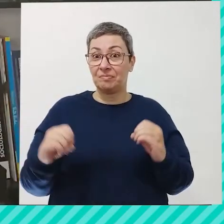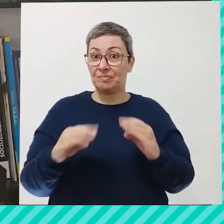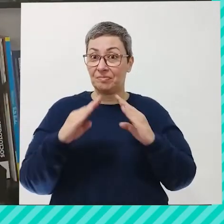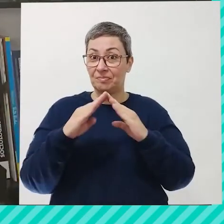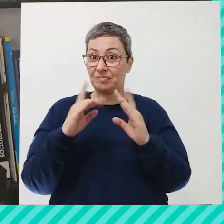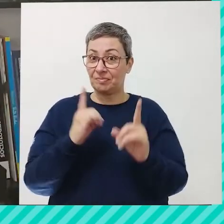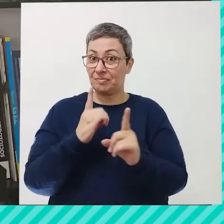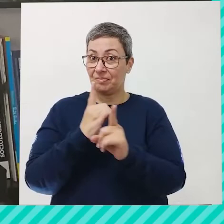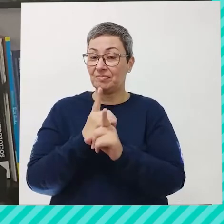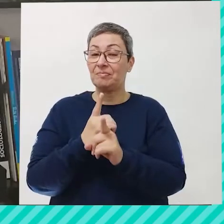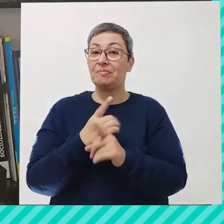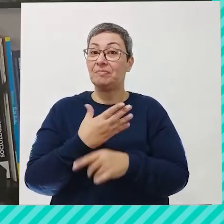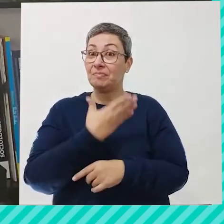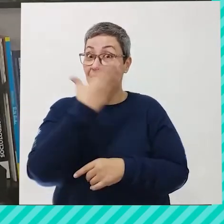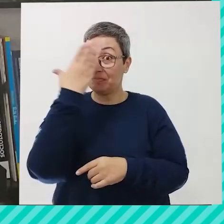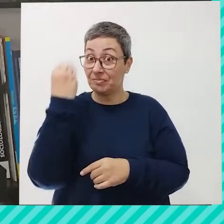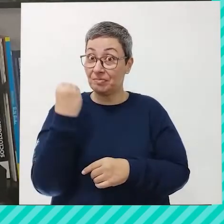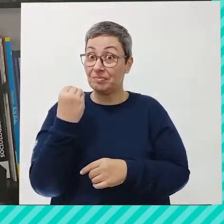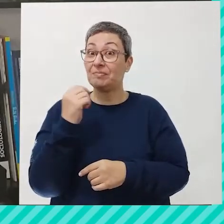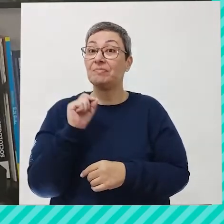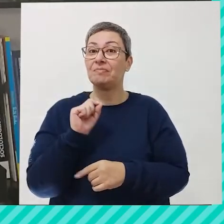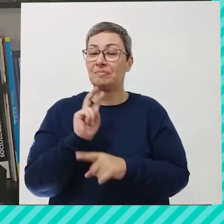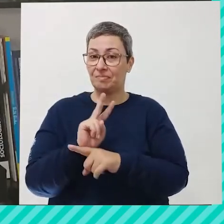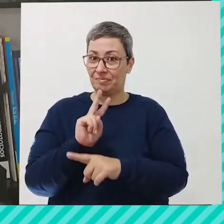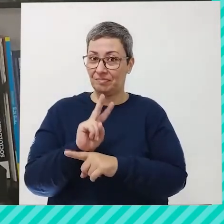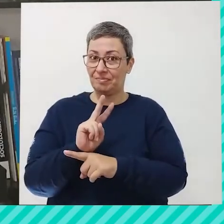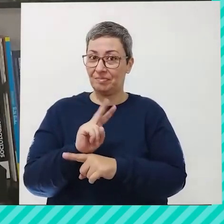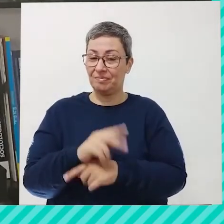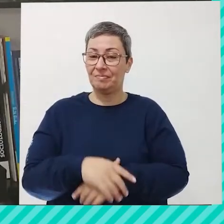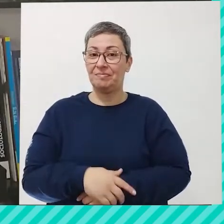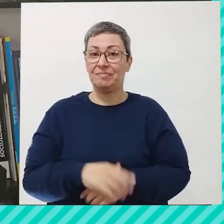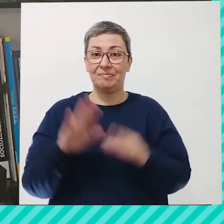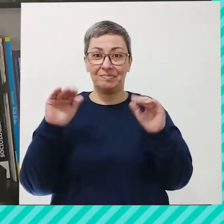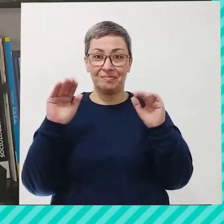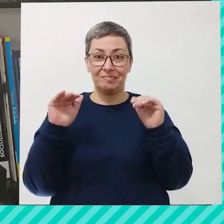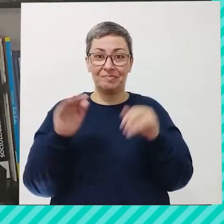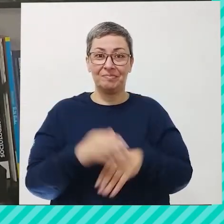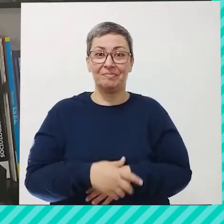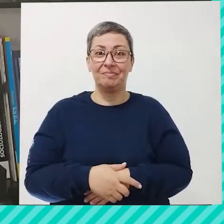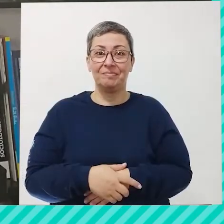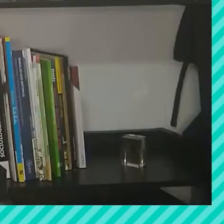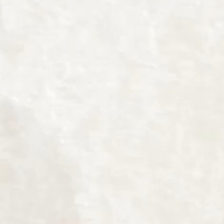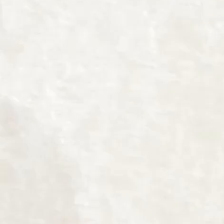o próximo programa e não se esqueçam, cuidem-se. Tchau, tchau!